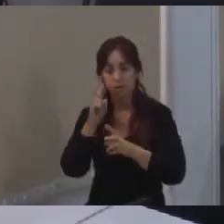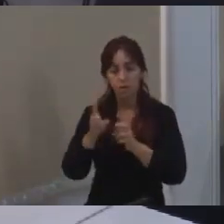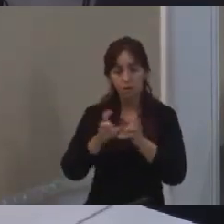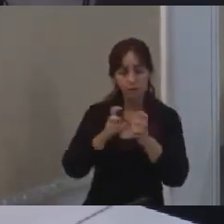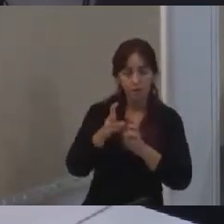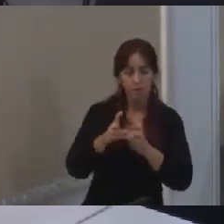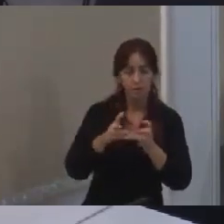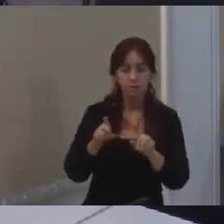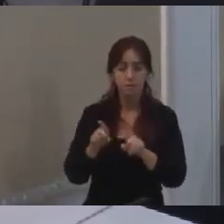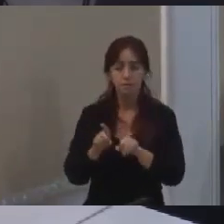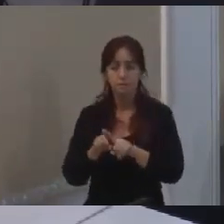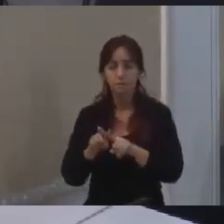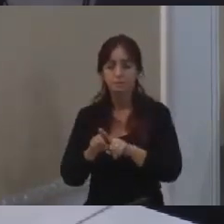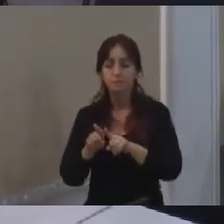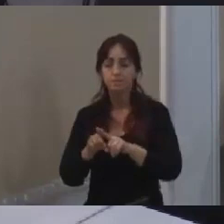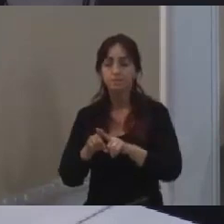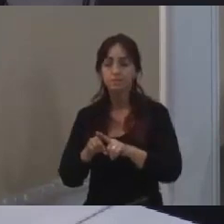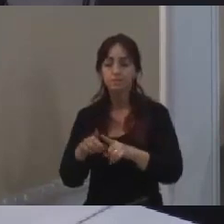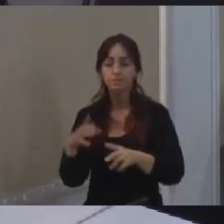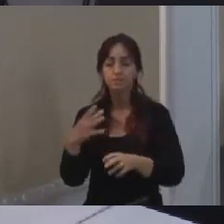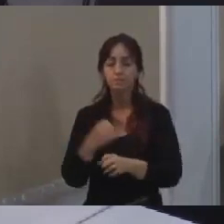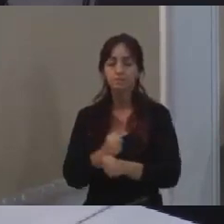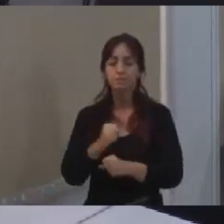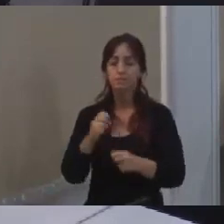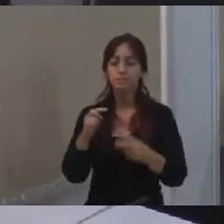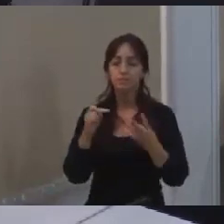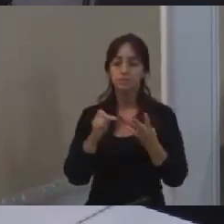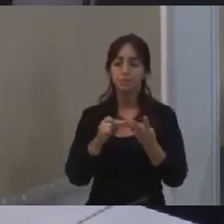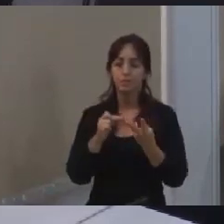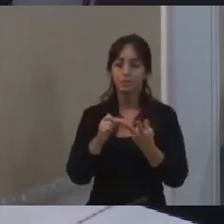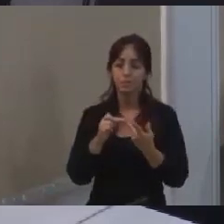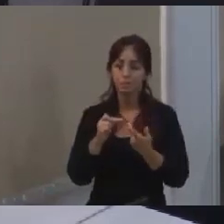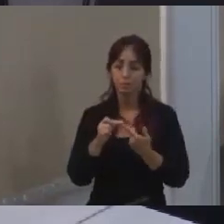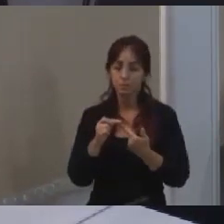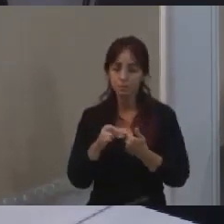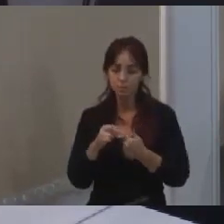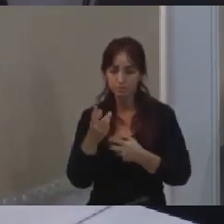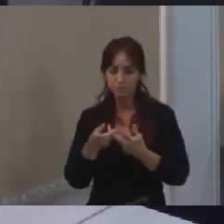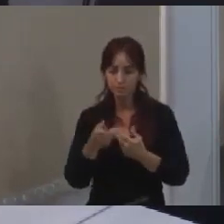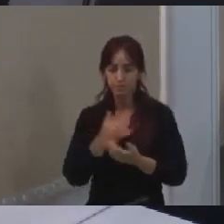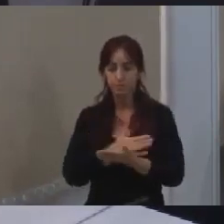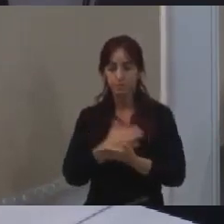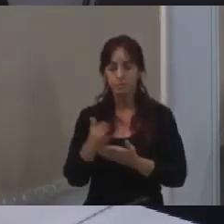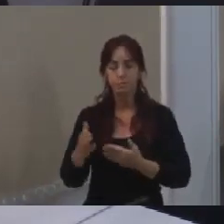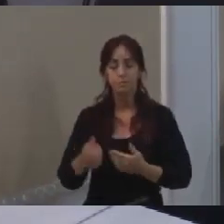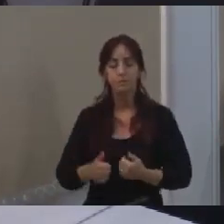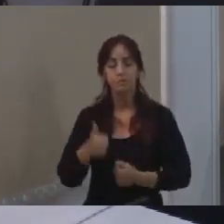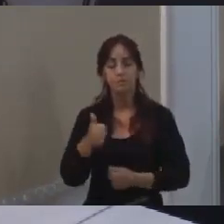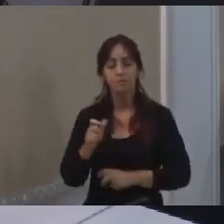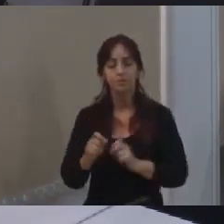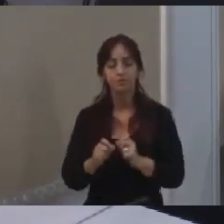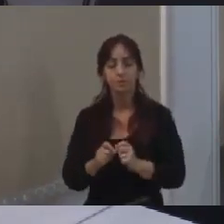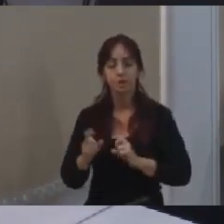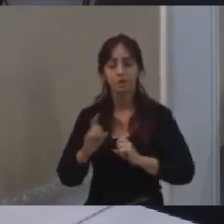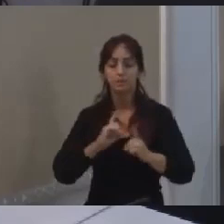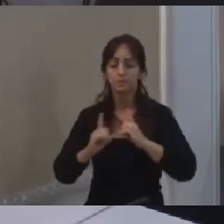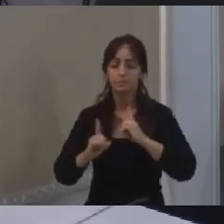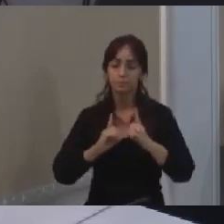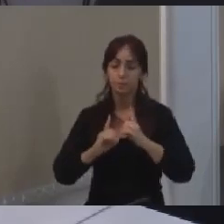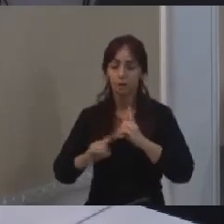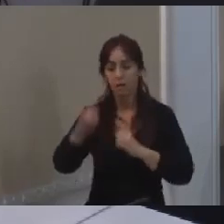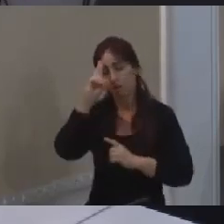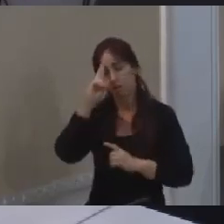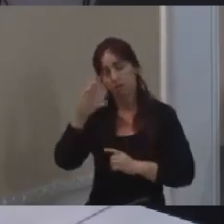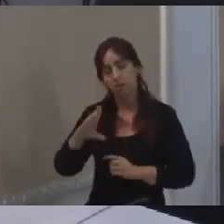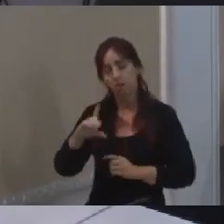tomando nota de alguns pontos para serem tocados. Eu gostaria de começar, primeiro, dialogando com o